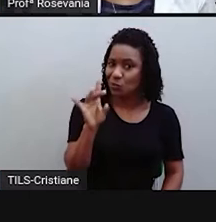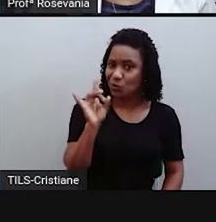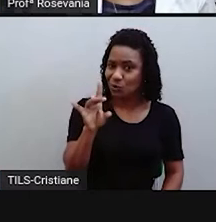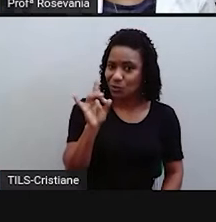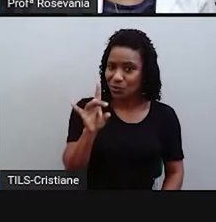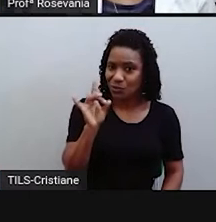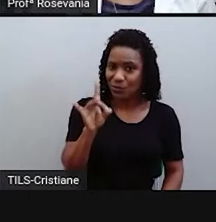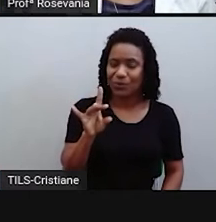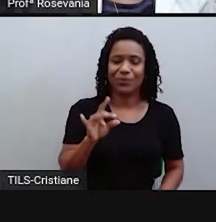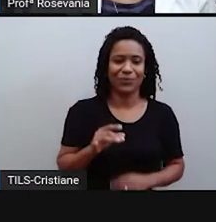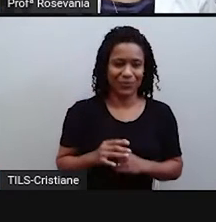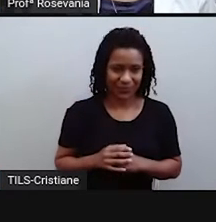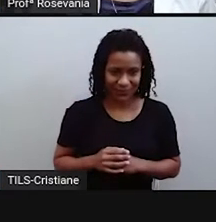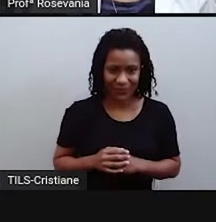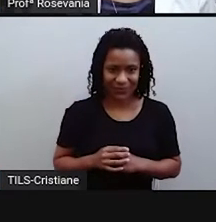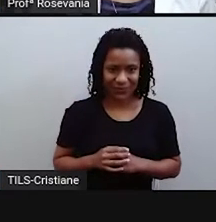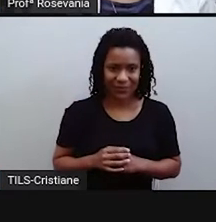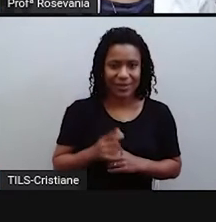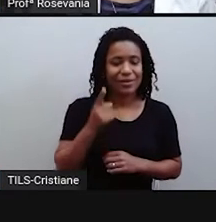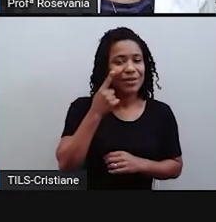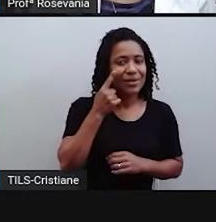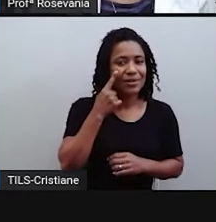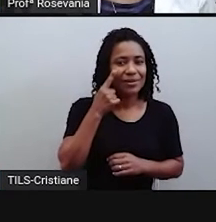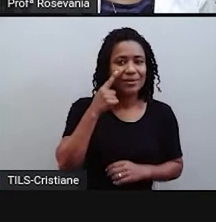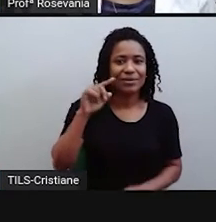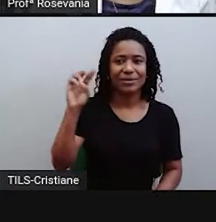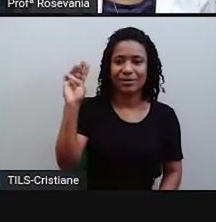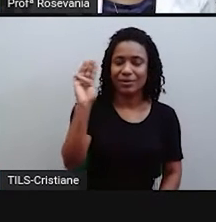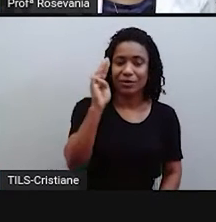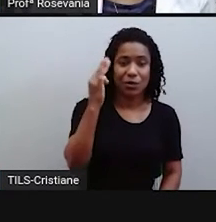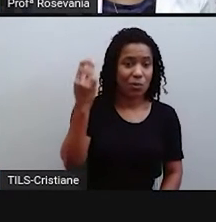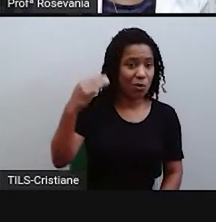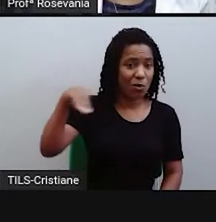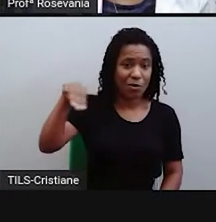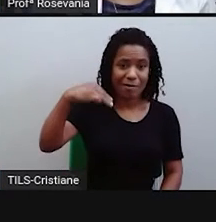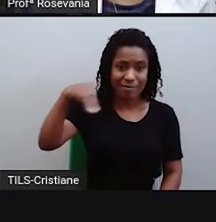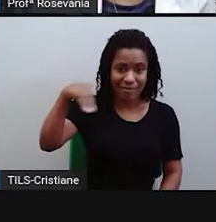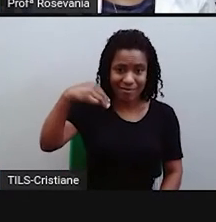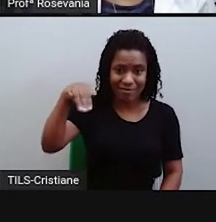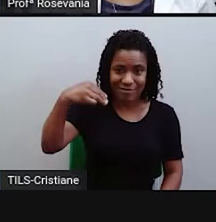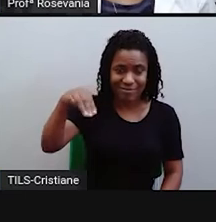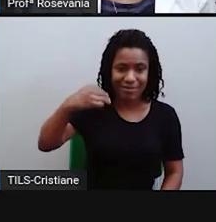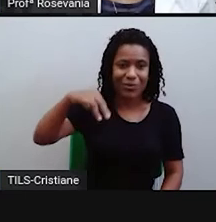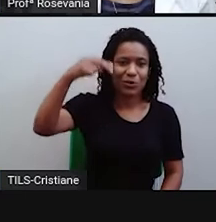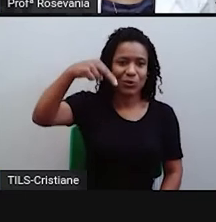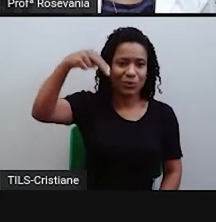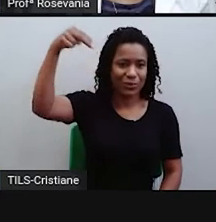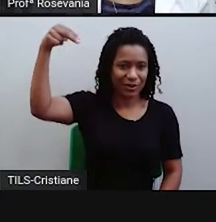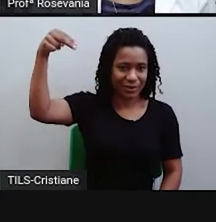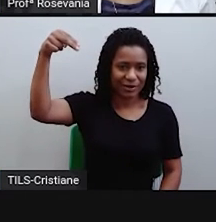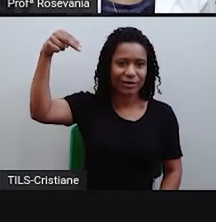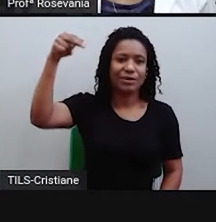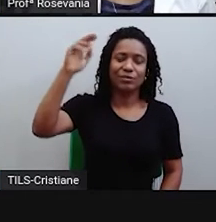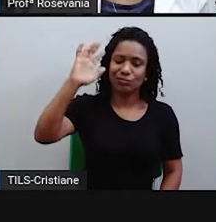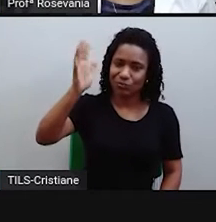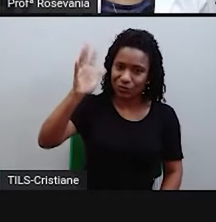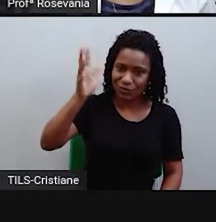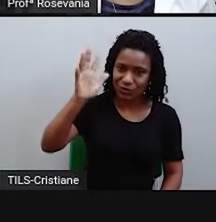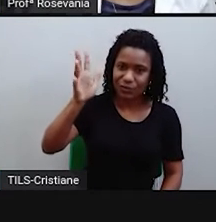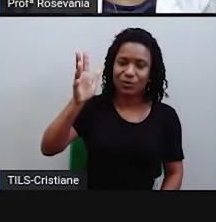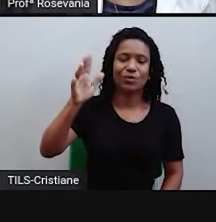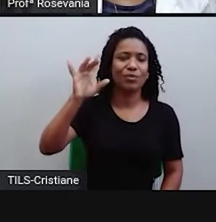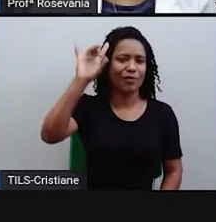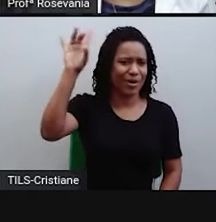Olha o Grã-Pará, né? A gente tinha o Maranhão. Aqui no Nordeste, boa parte deles, né? A gente ainda continua. Sergipe,